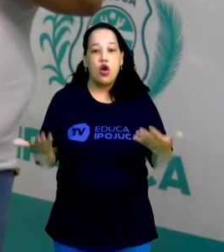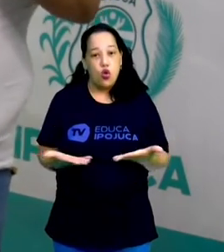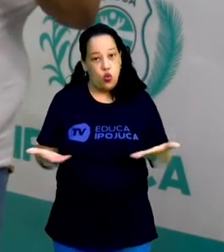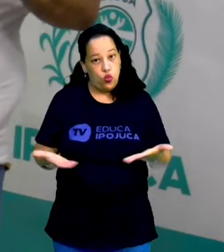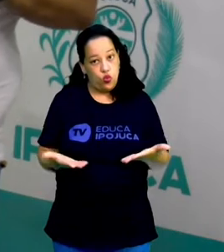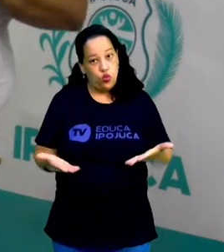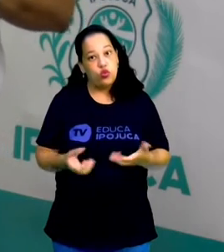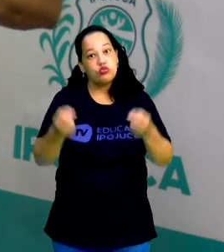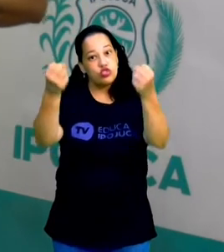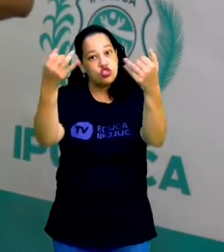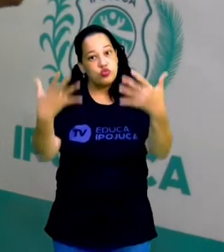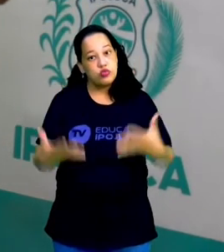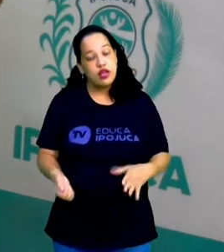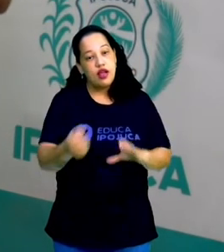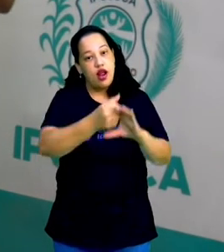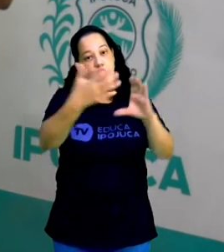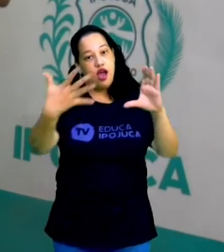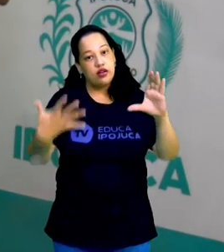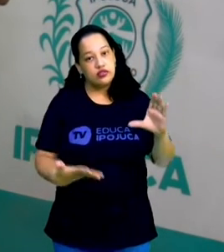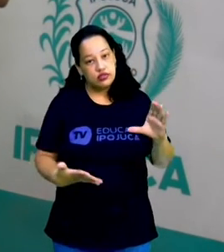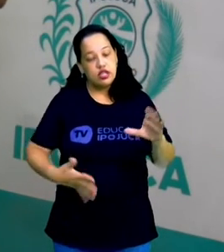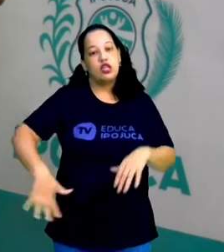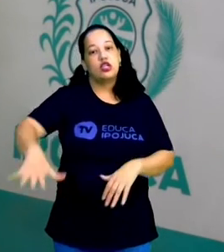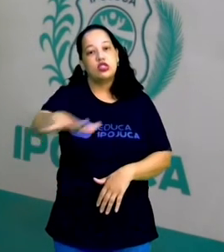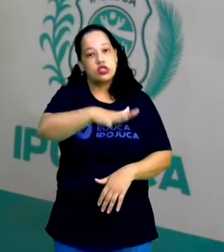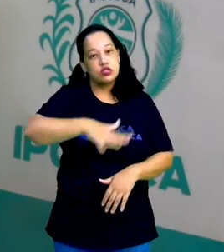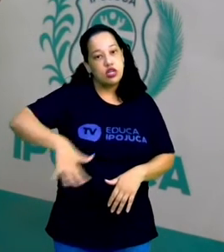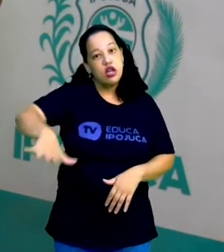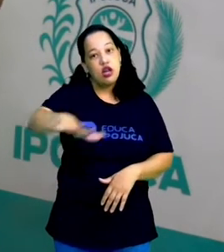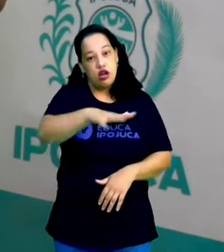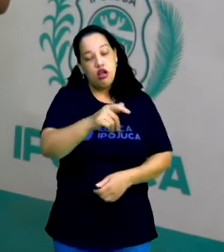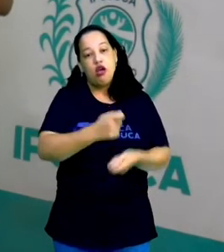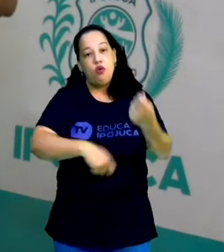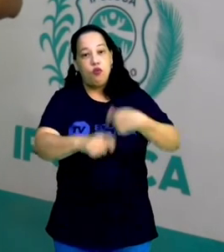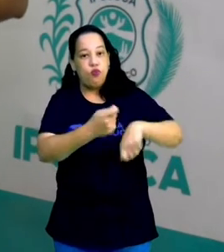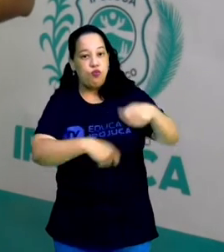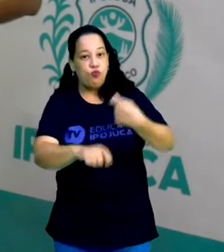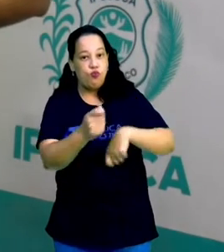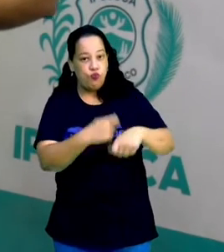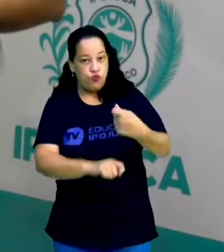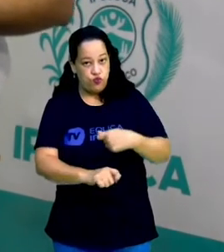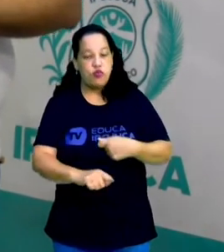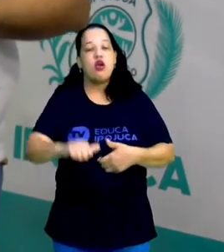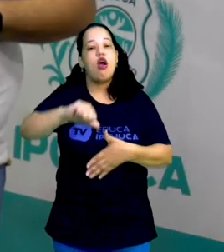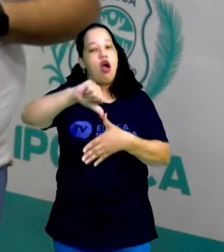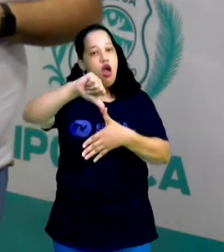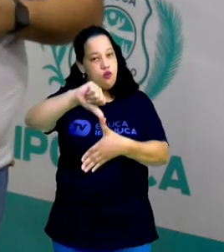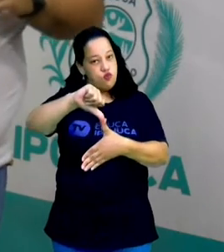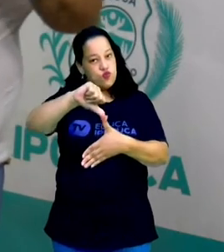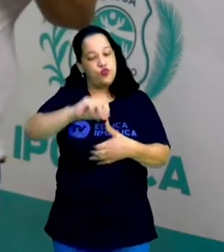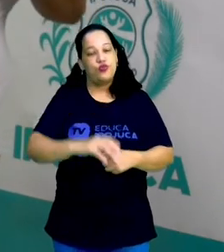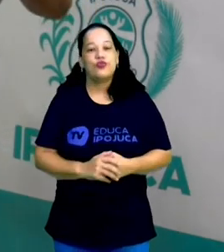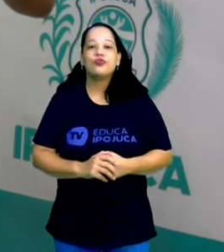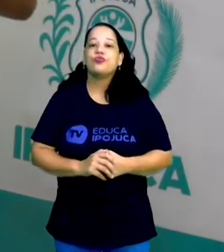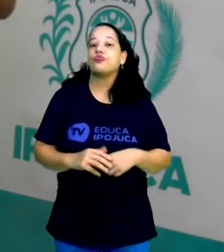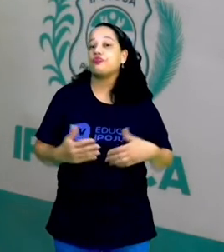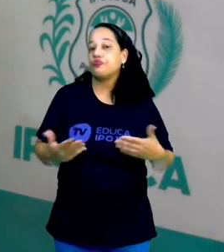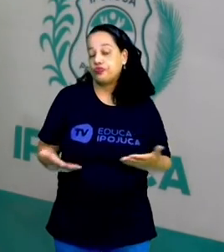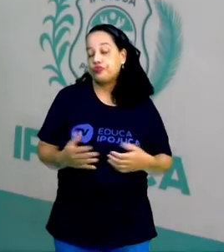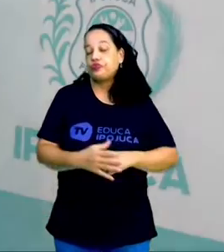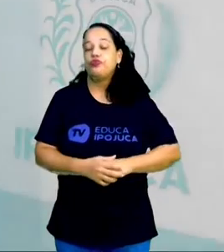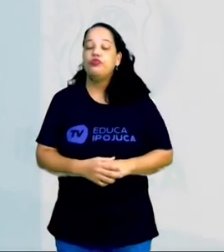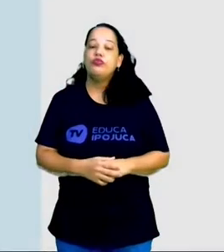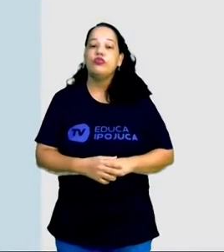aspectos físicos e econômicos da América do Sul. Bem,